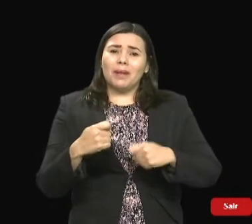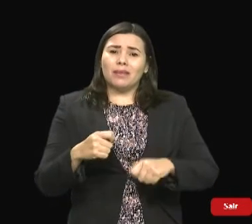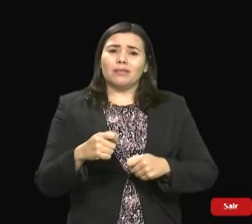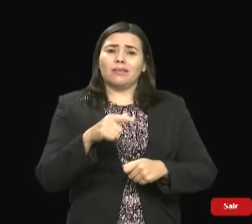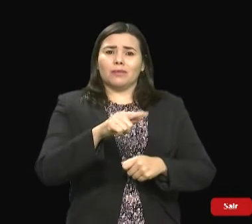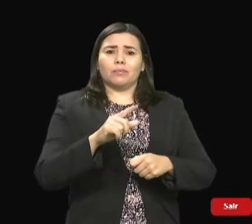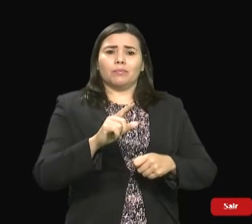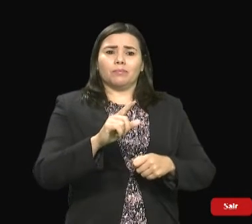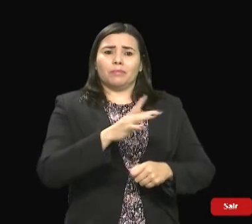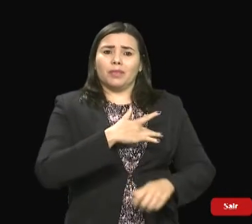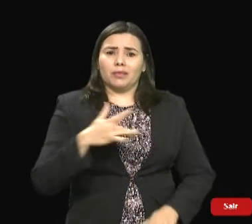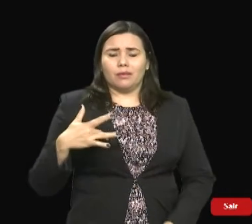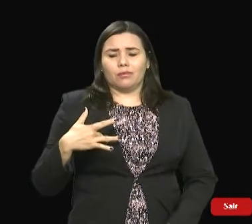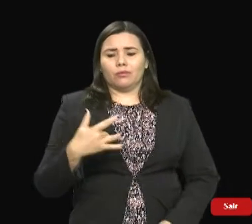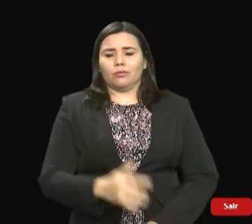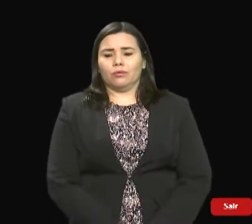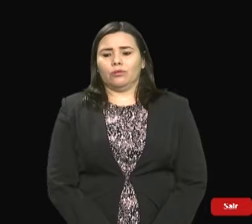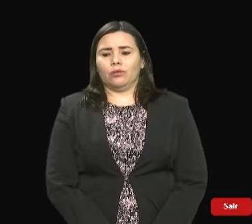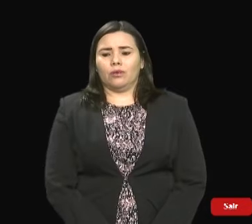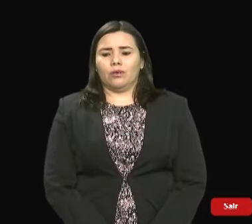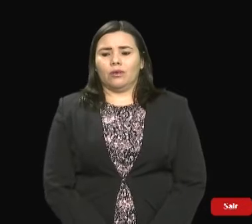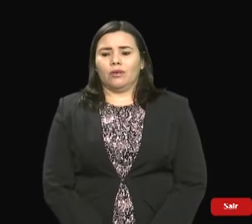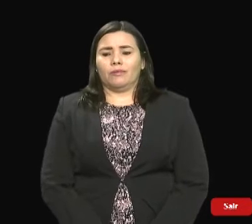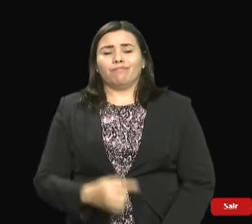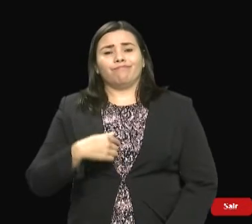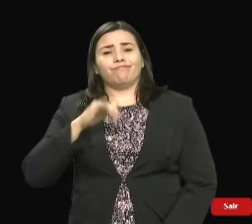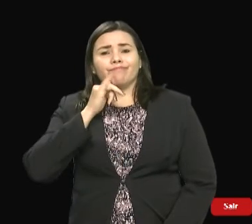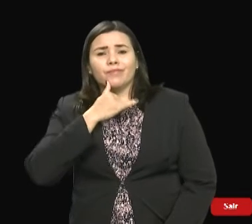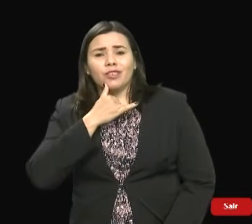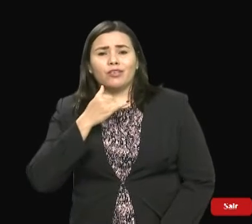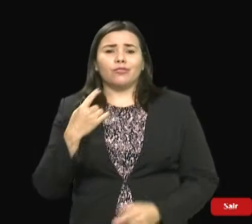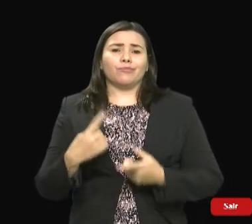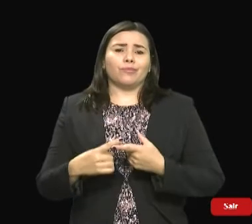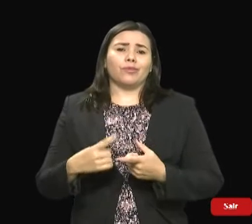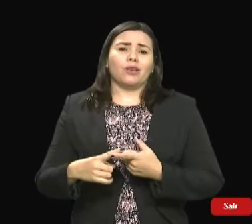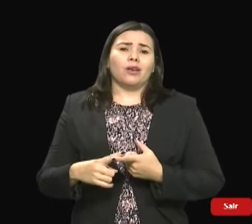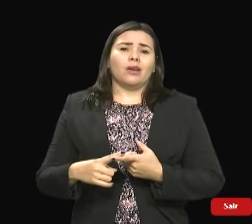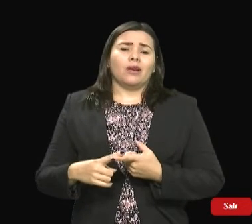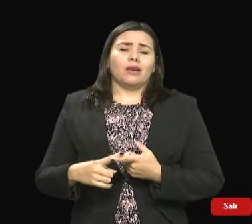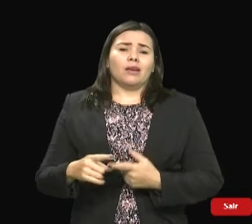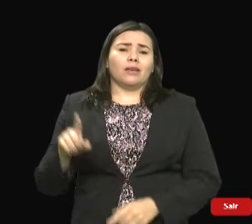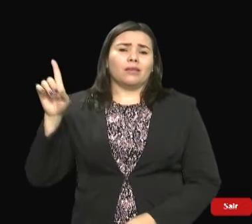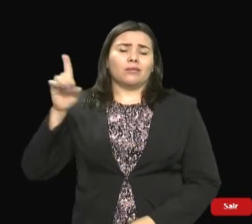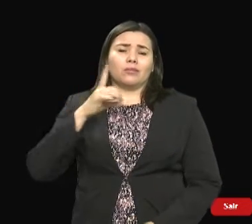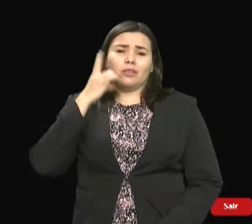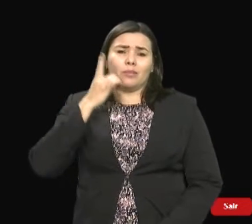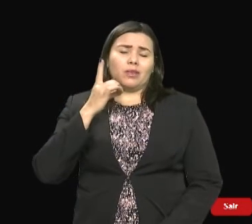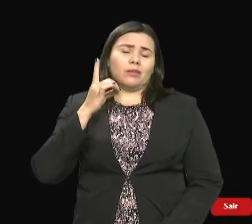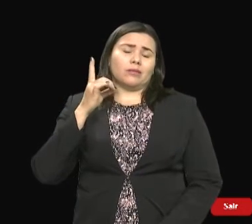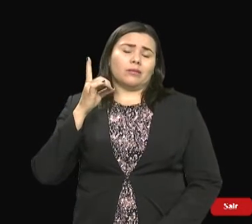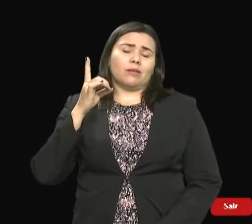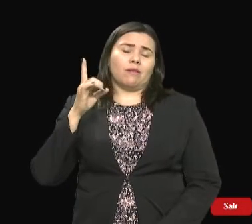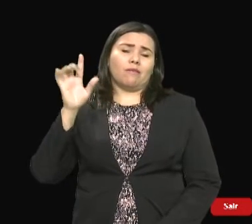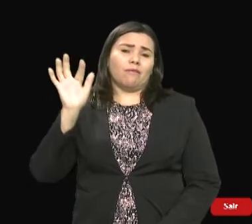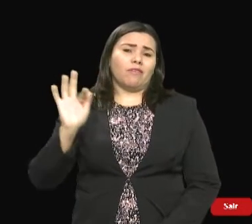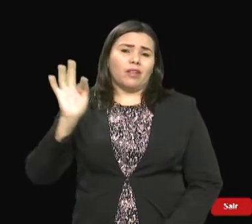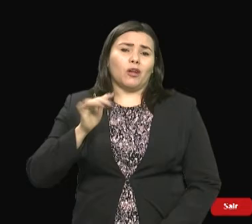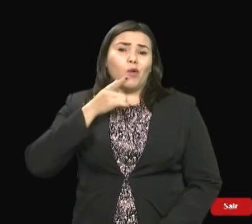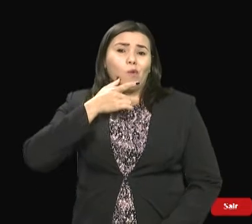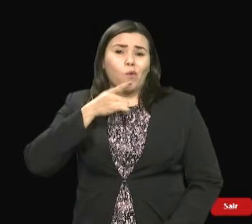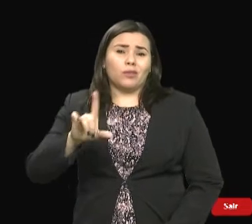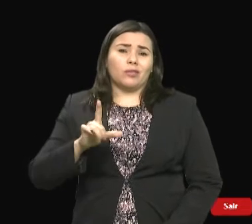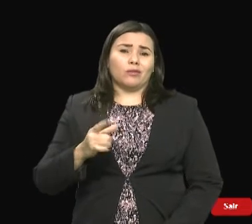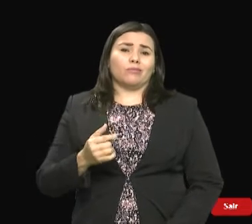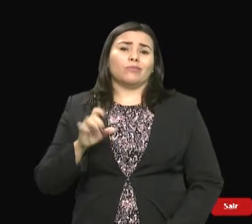porque tem sido agraciada com emendas de valores significativos nos últimos anos. Diferente de nós, deputados estaduais,